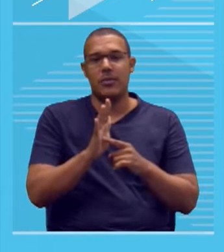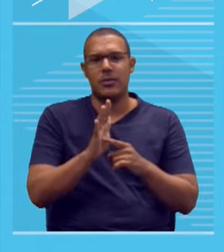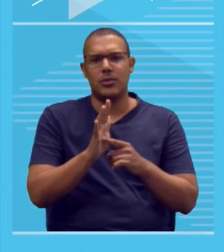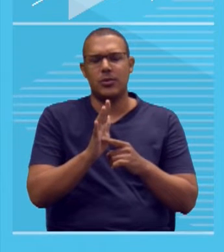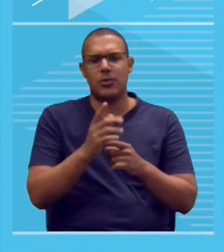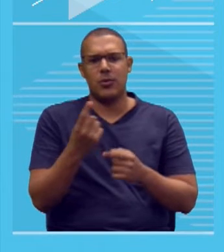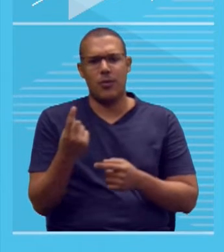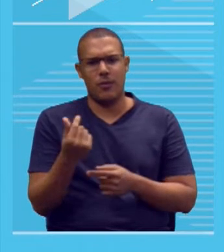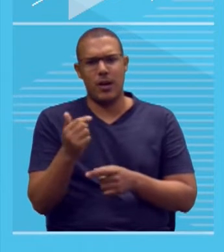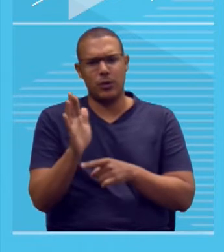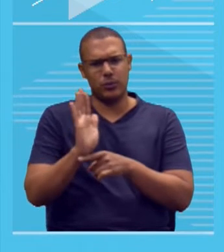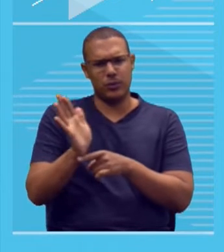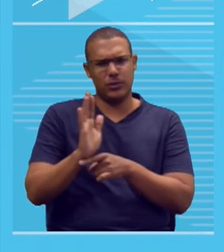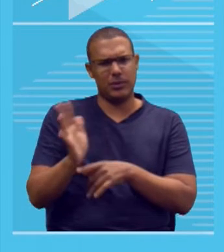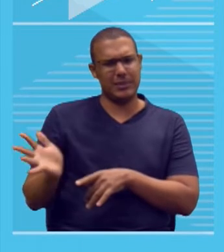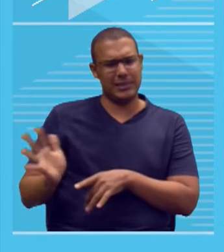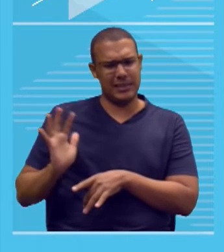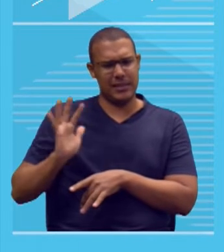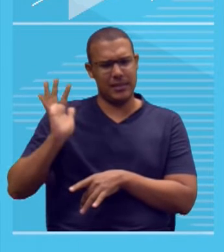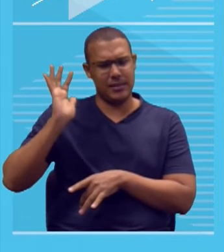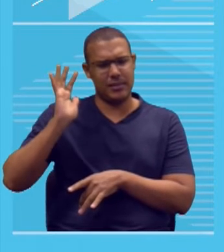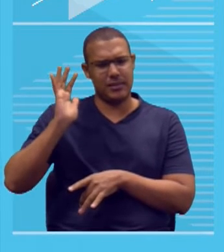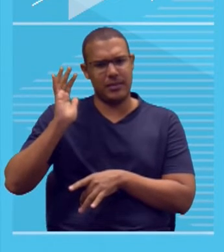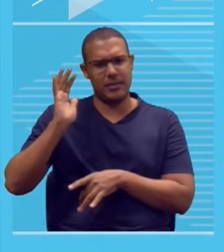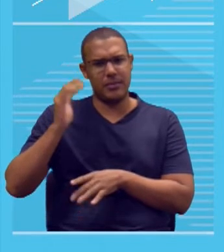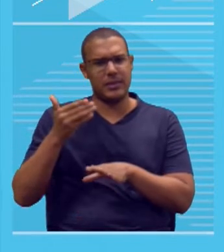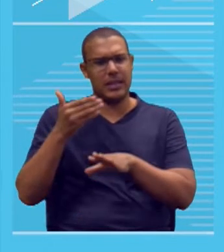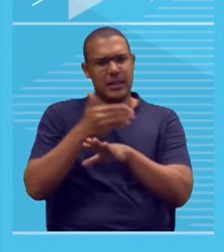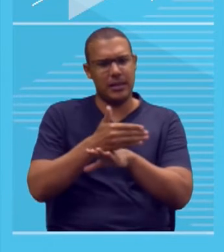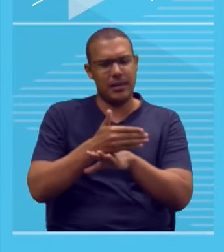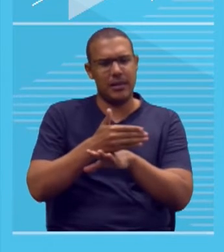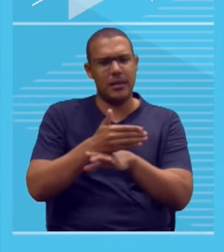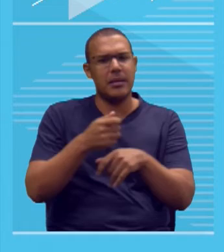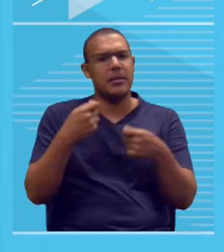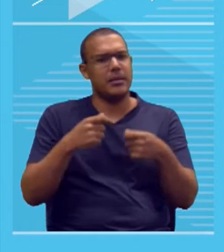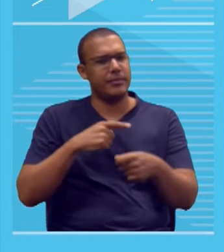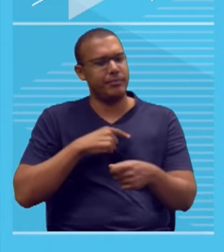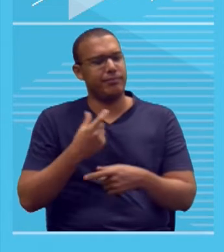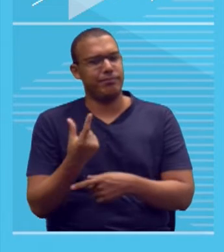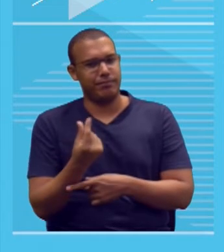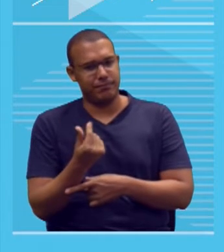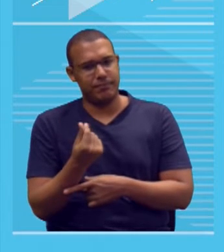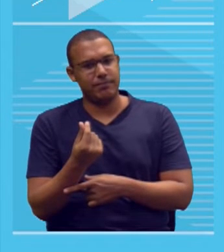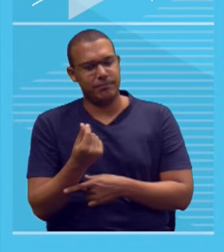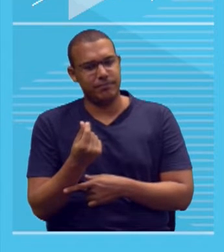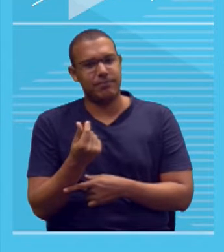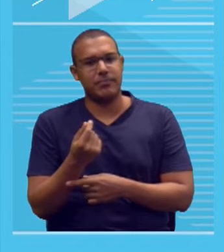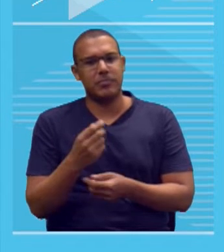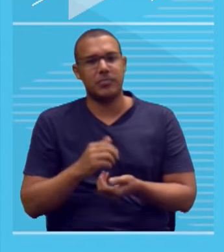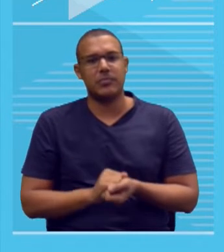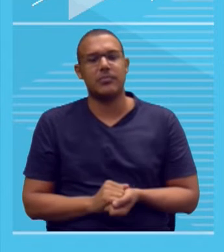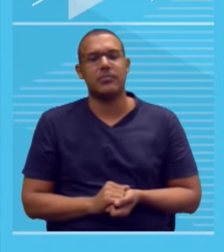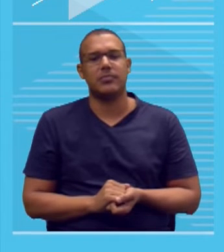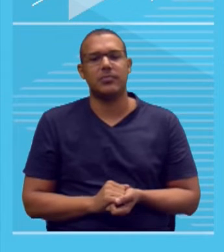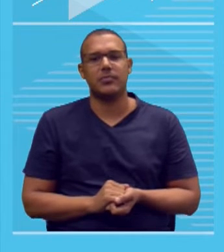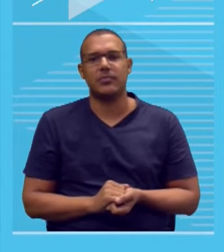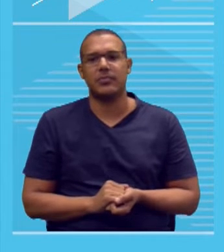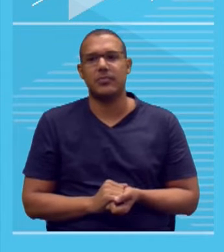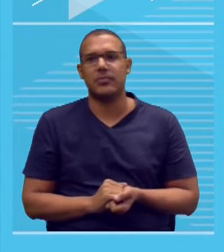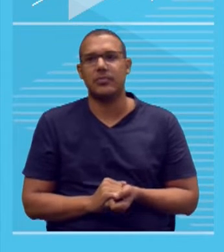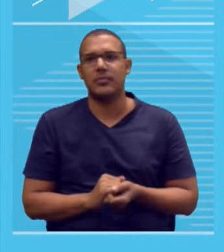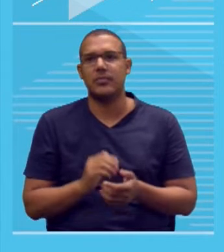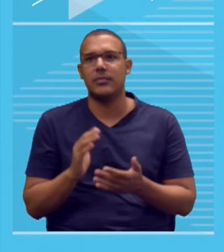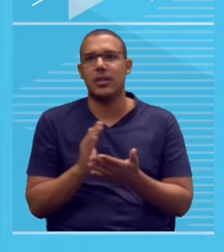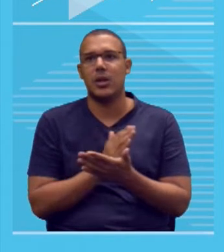cinemas é muito caro, né? Para adentrar o cinema, a pessoa precisa ter dinheiro, bastante dinheiro sobrando, o é muito difícil para a